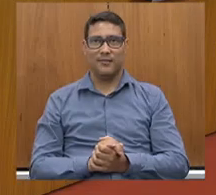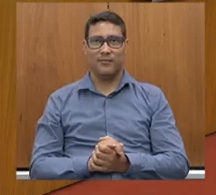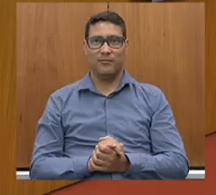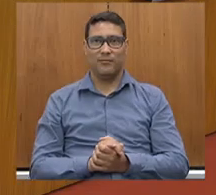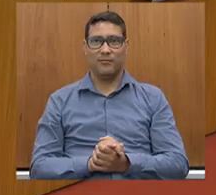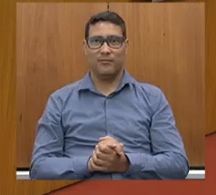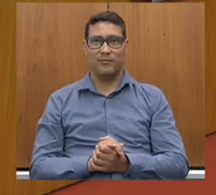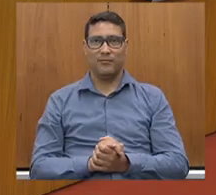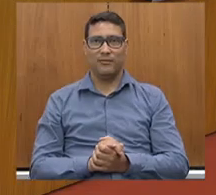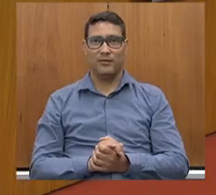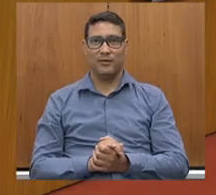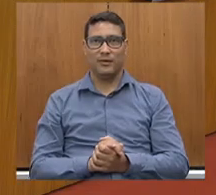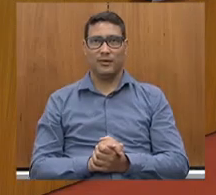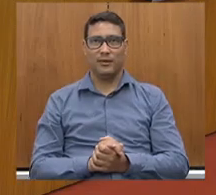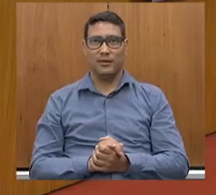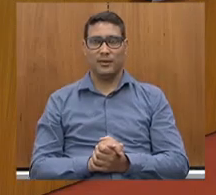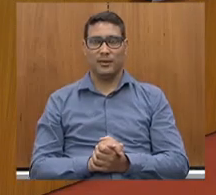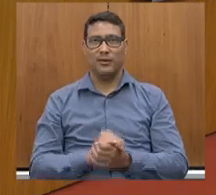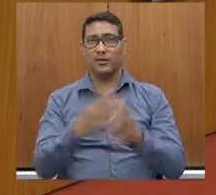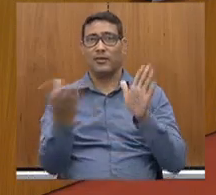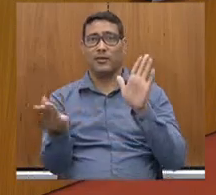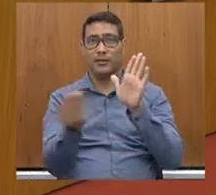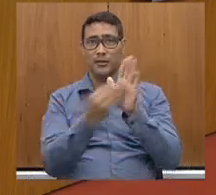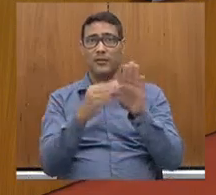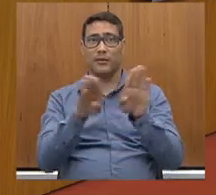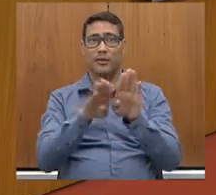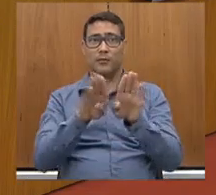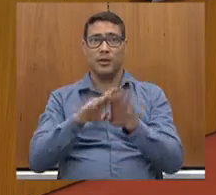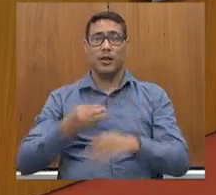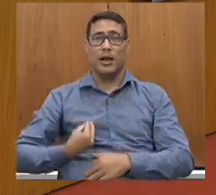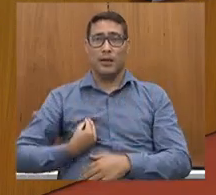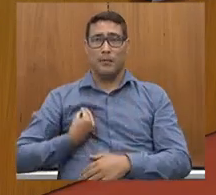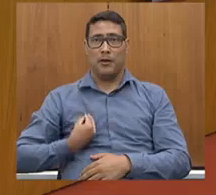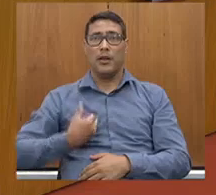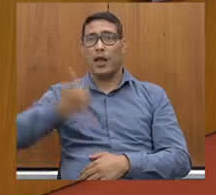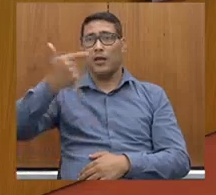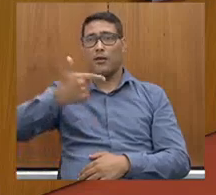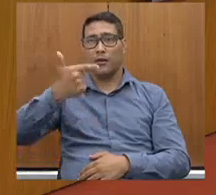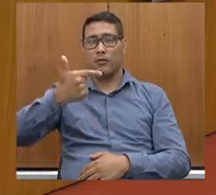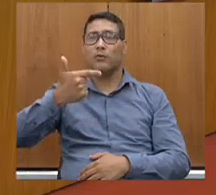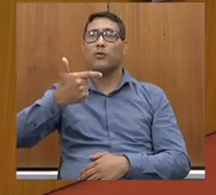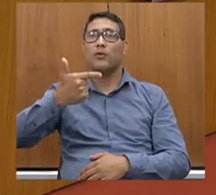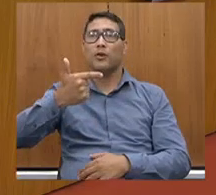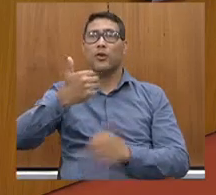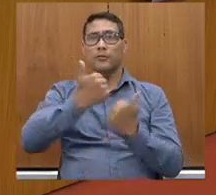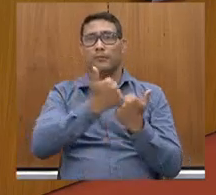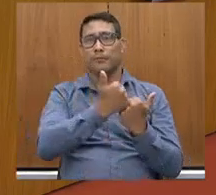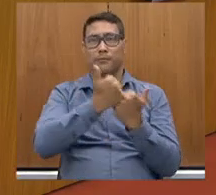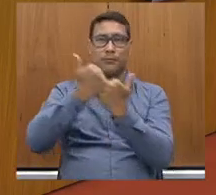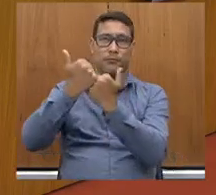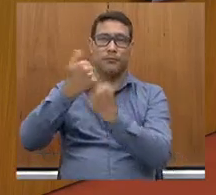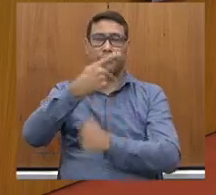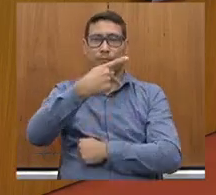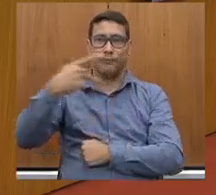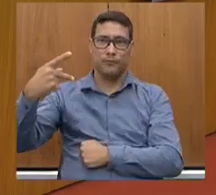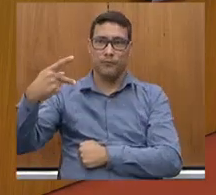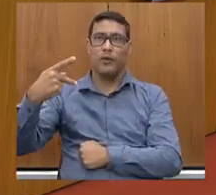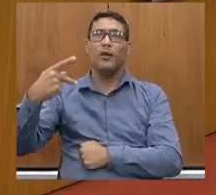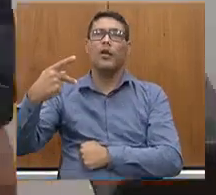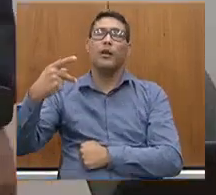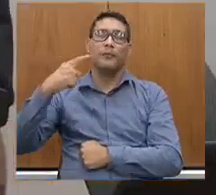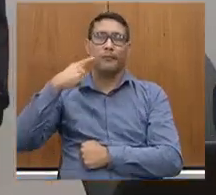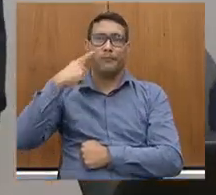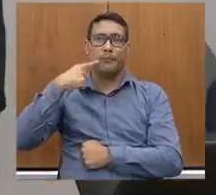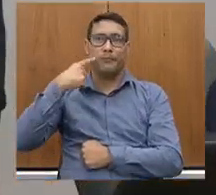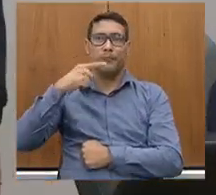Muito bem, eu queria registrar com muito prazer a presença do segundo vice-presidente da Assembleia Legislativa, o deputado doutor Jean Freire.